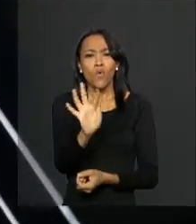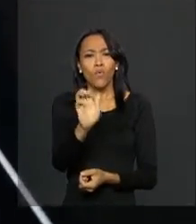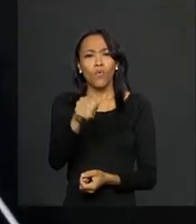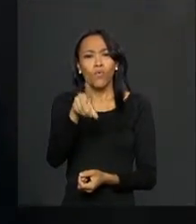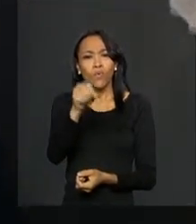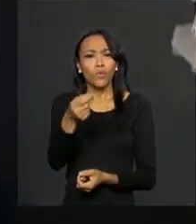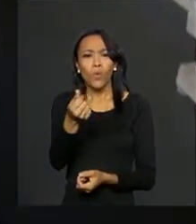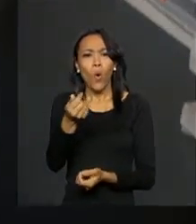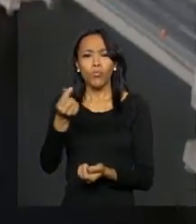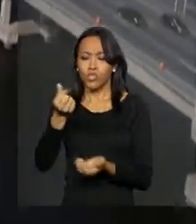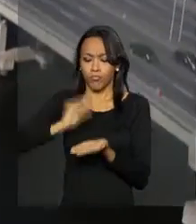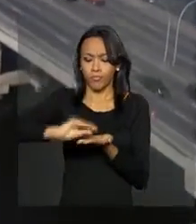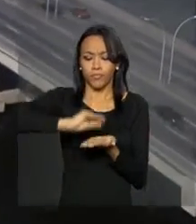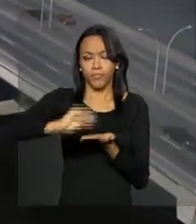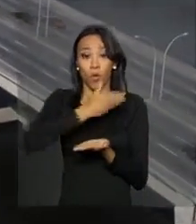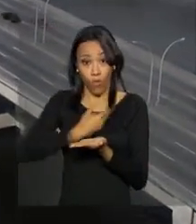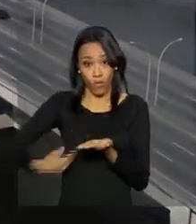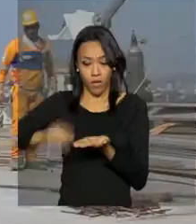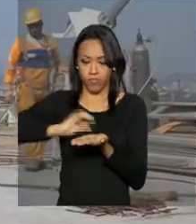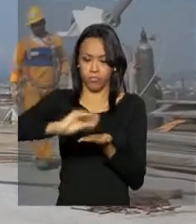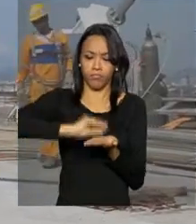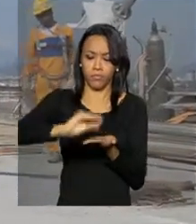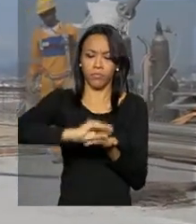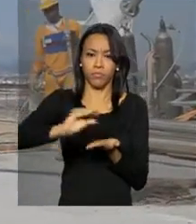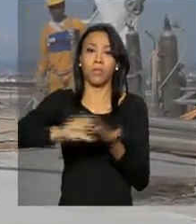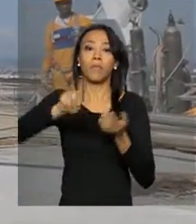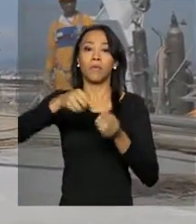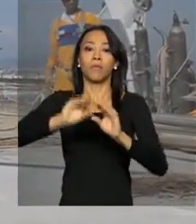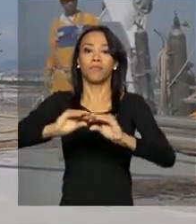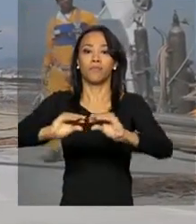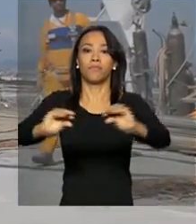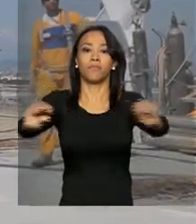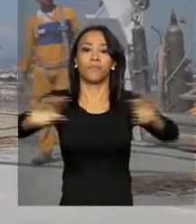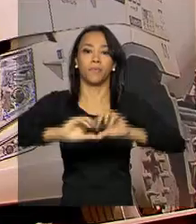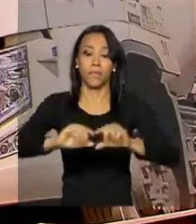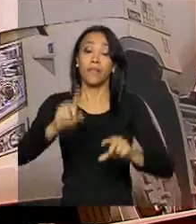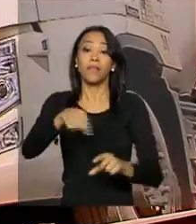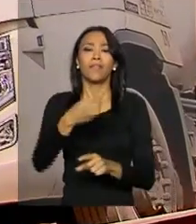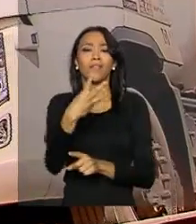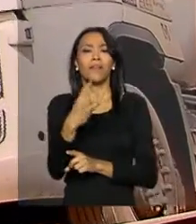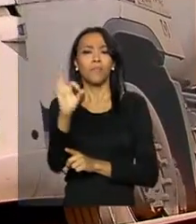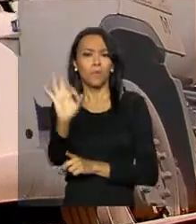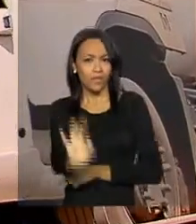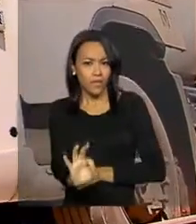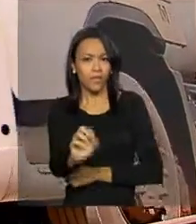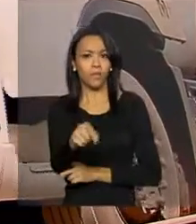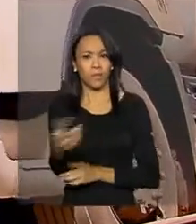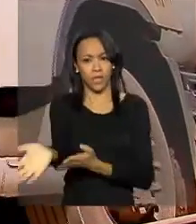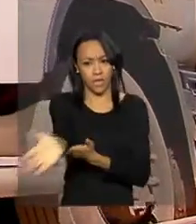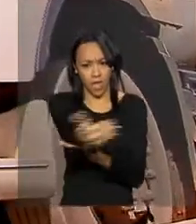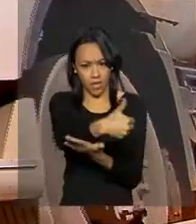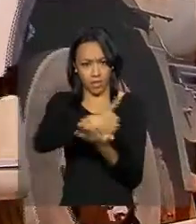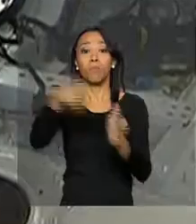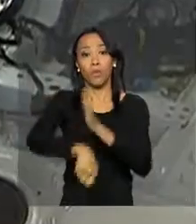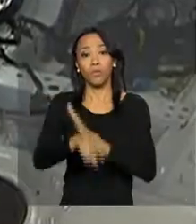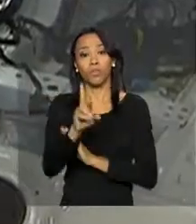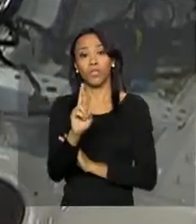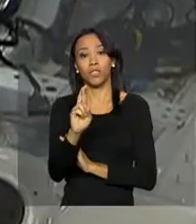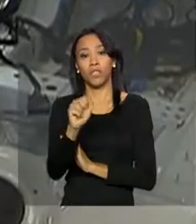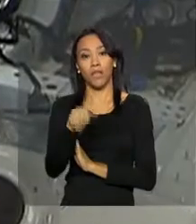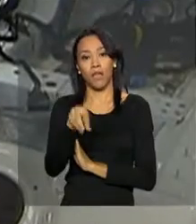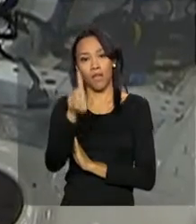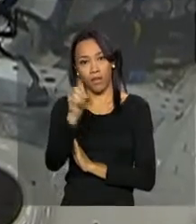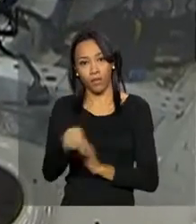do governo. No caso dos constitucionais, eles recebem a cada ano 3% do que é arrecadado com o imposto